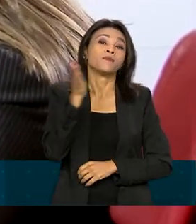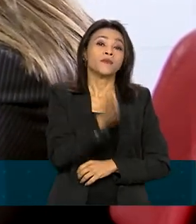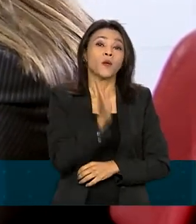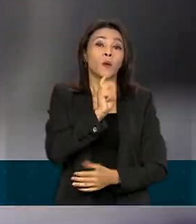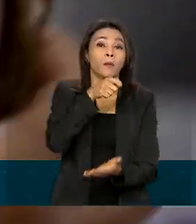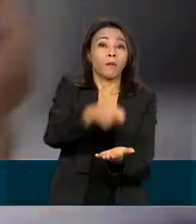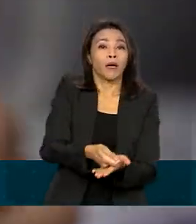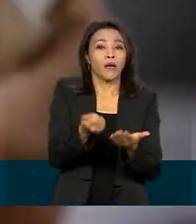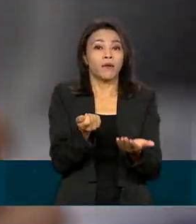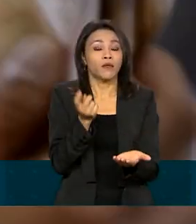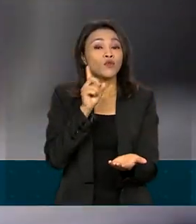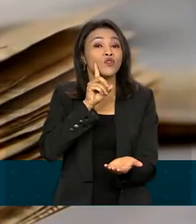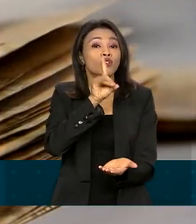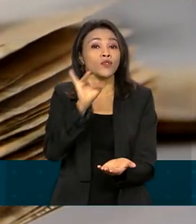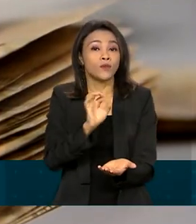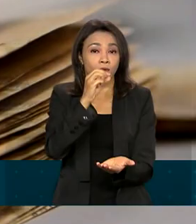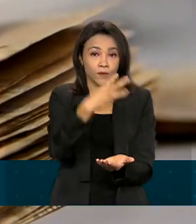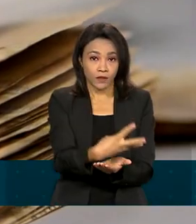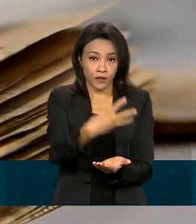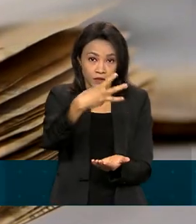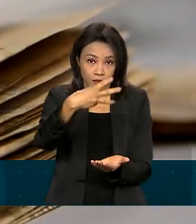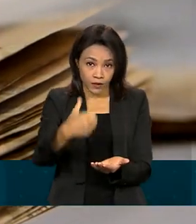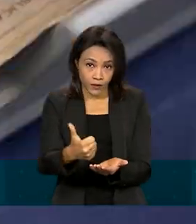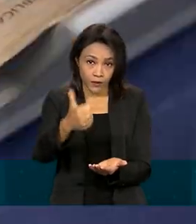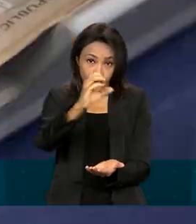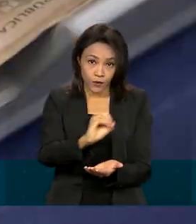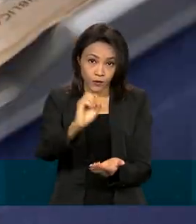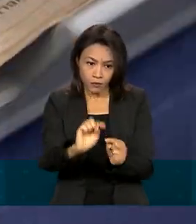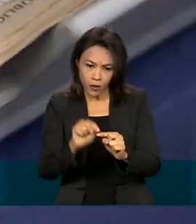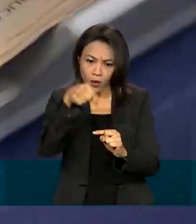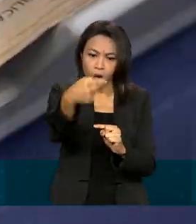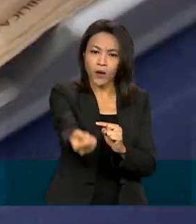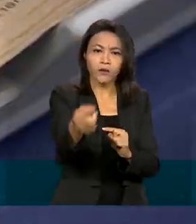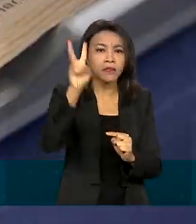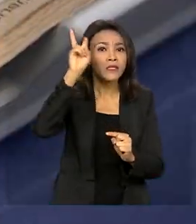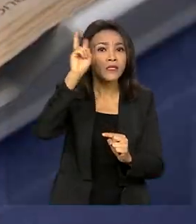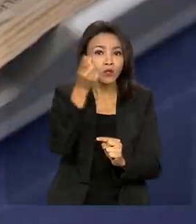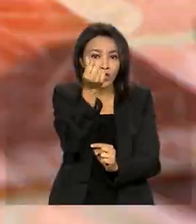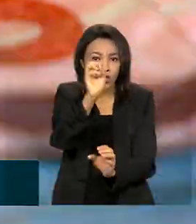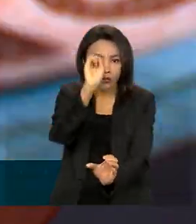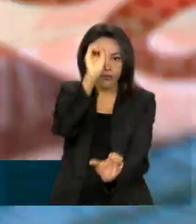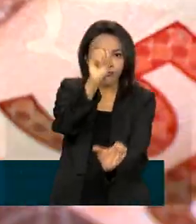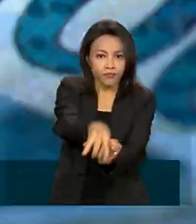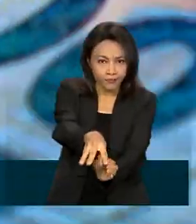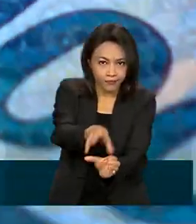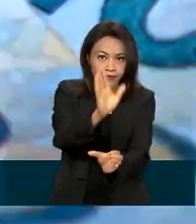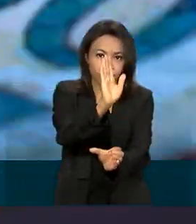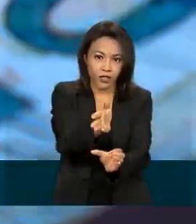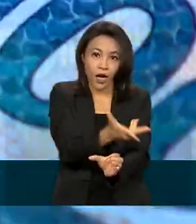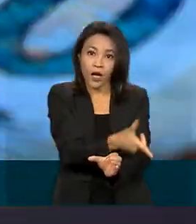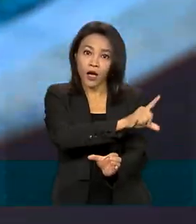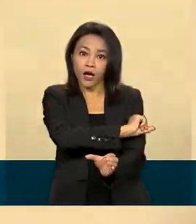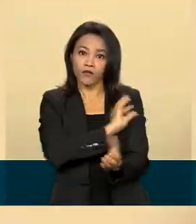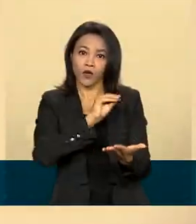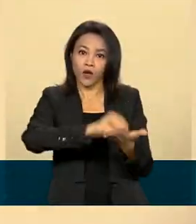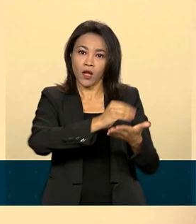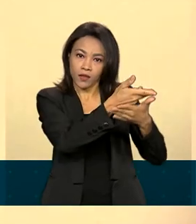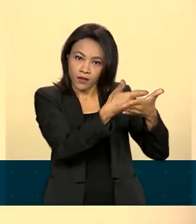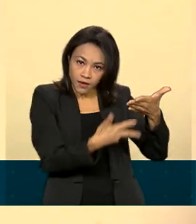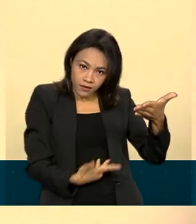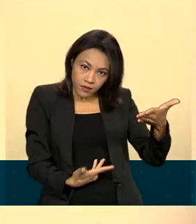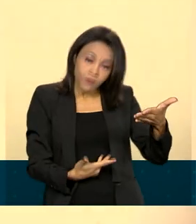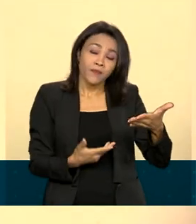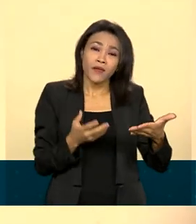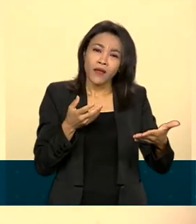previsto para o dia 31 de outubro, próxima segunda-feira, na conta bancária informada na declaração do imposto de renda. Quem não